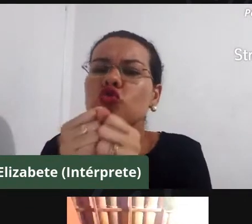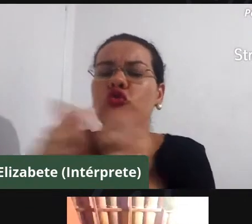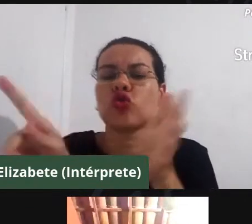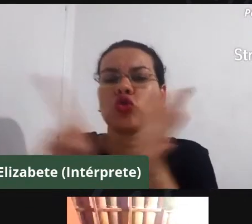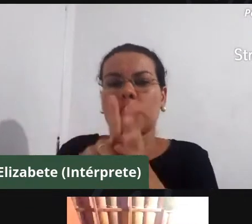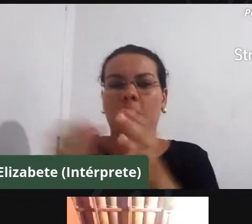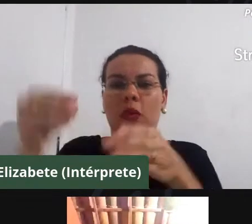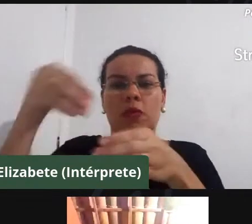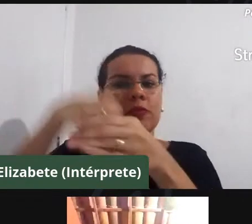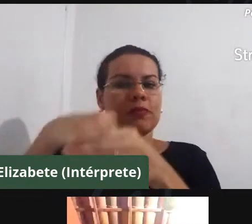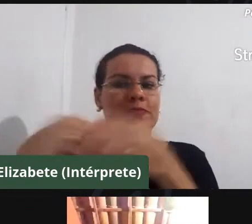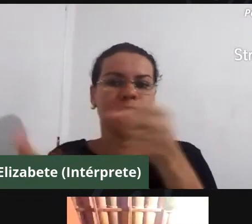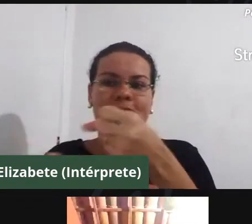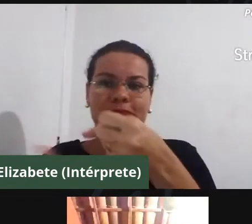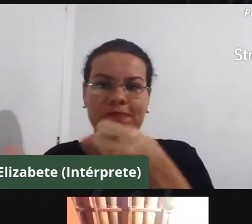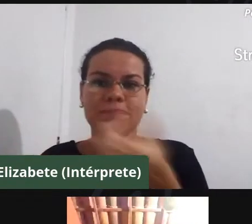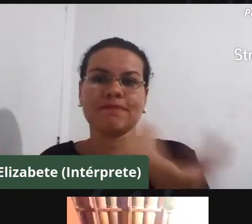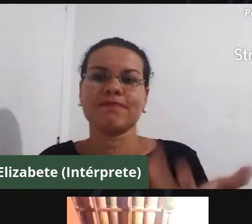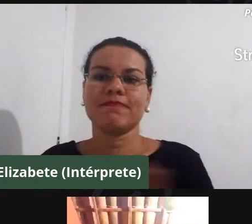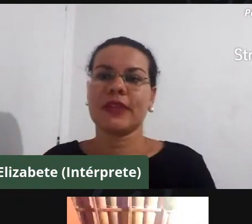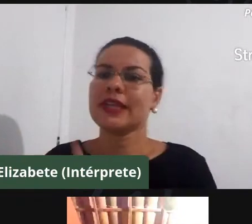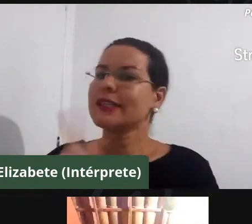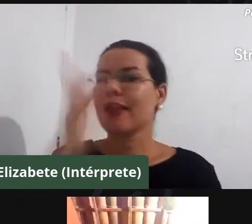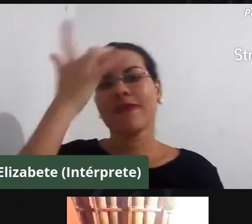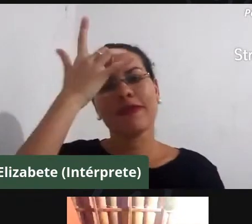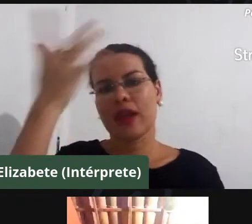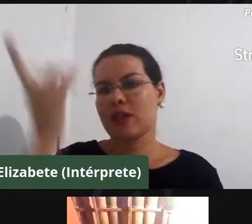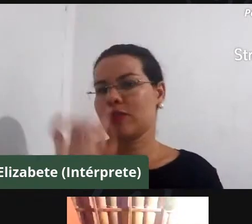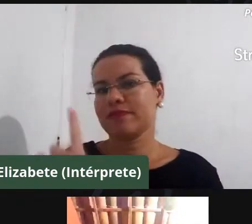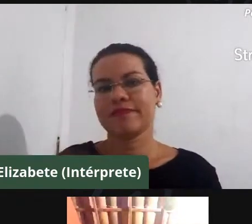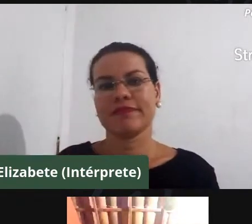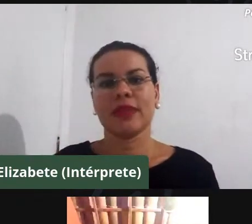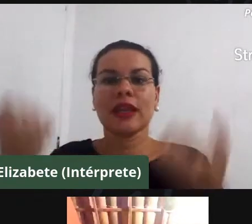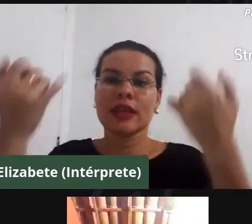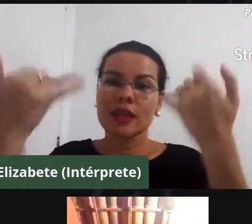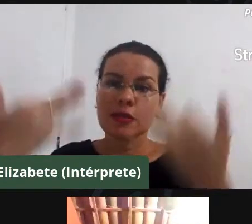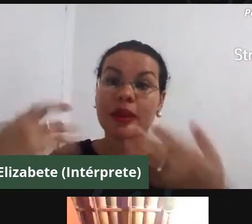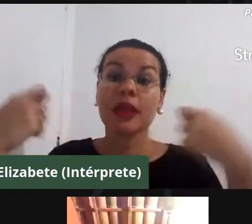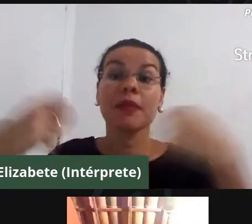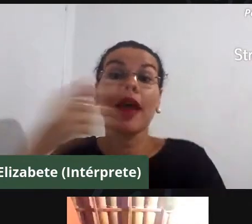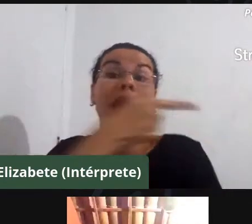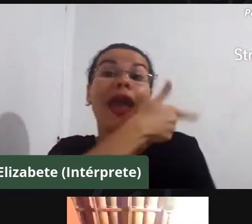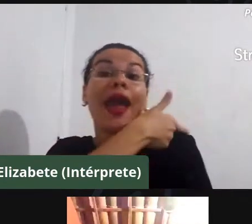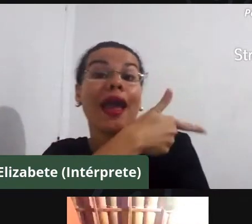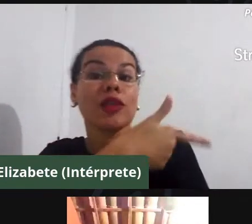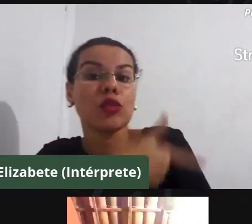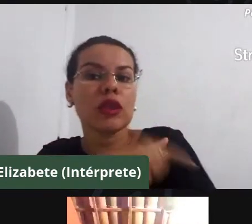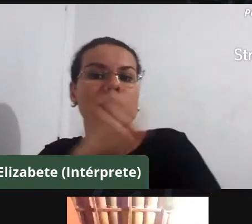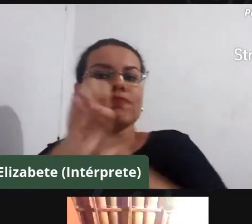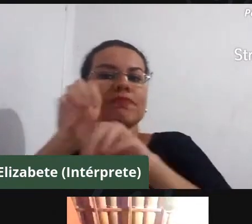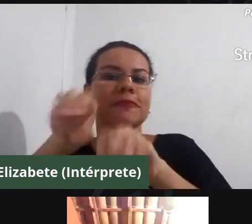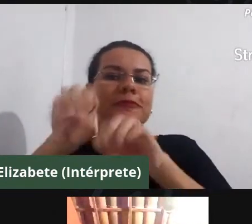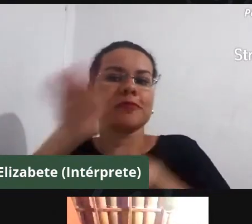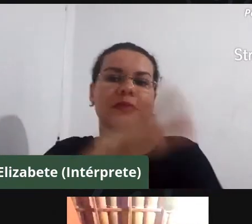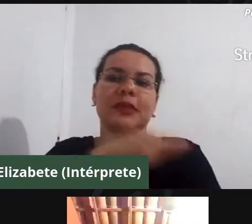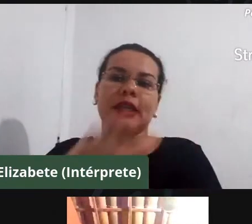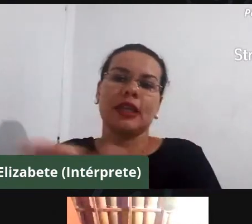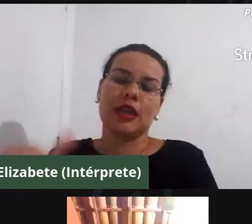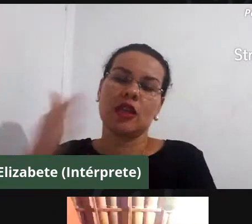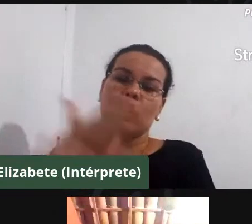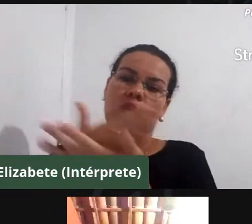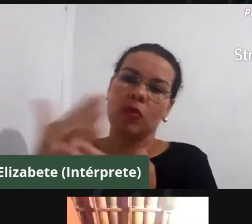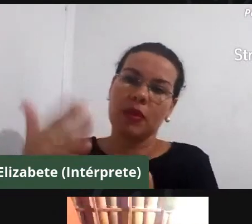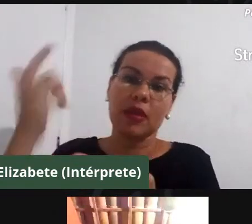e não é algo fácil, não, não é algo fácil porque quando a gente vai pensar o quanto a gente poderia ter avançado com a lei 10